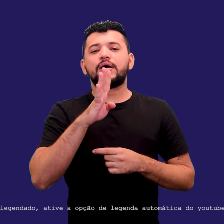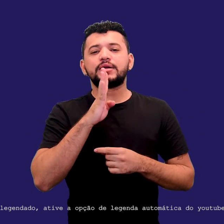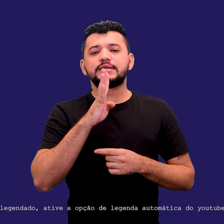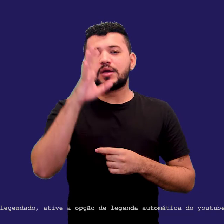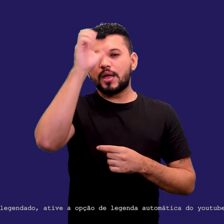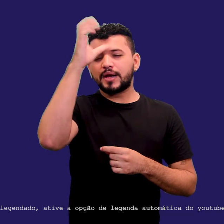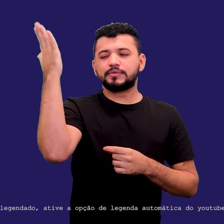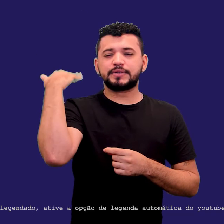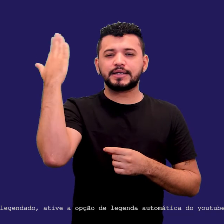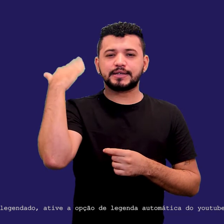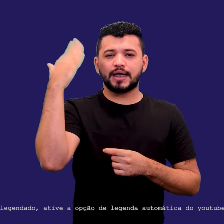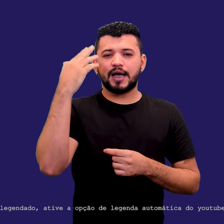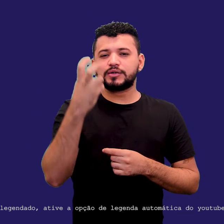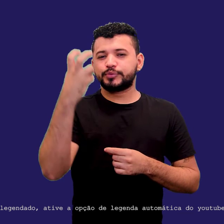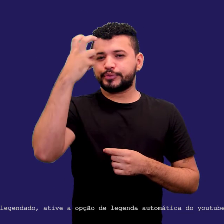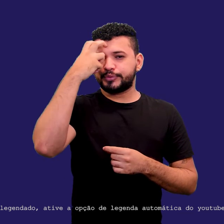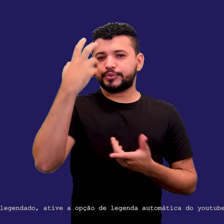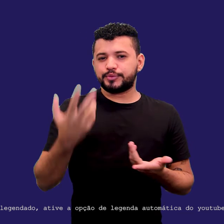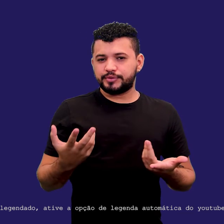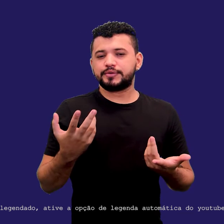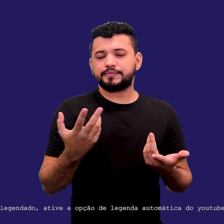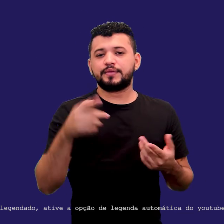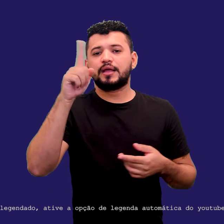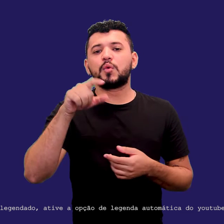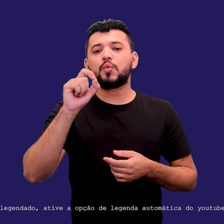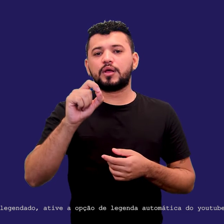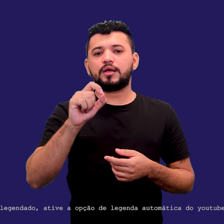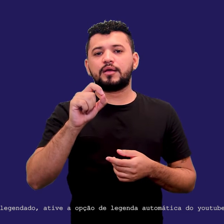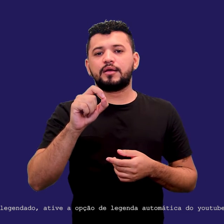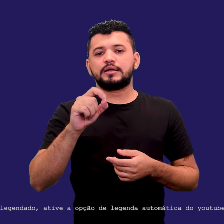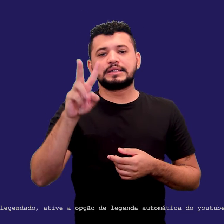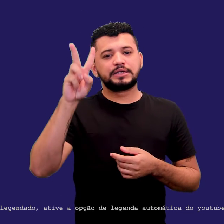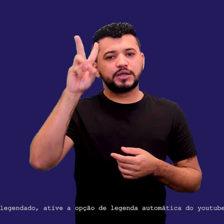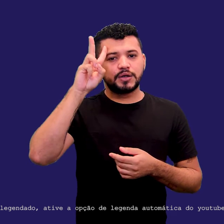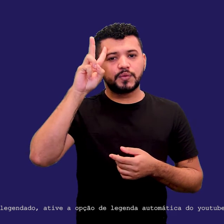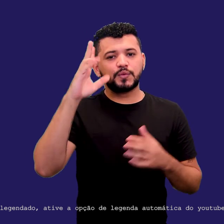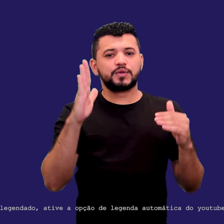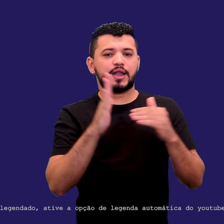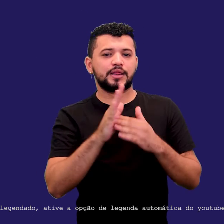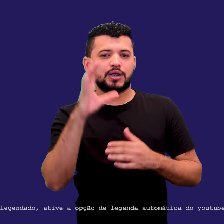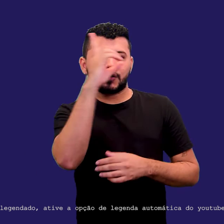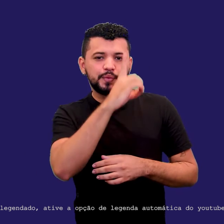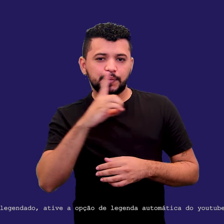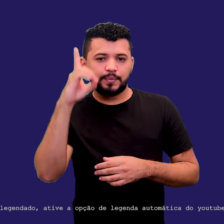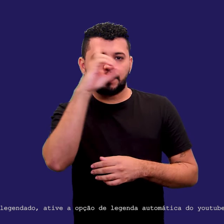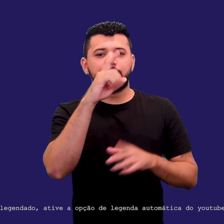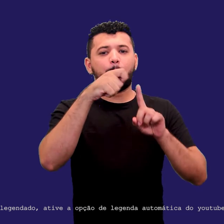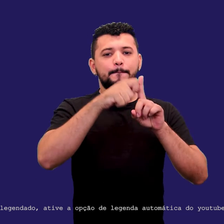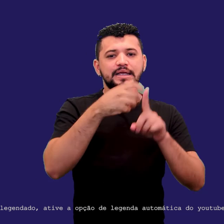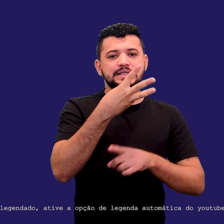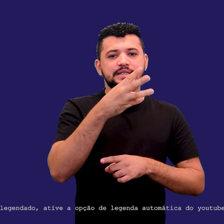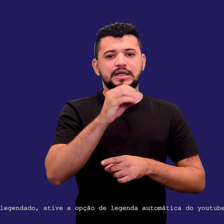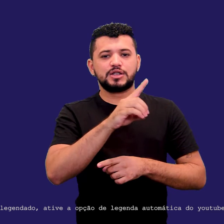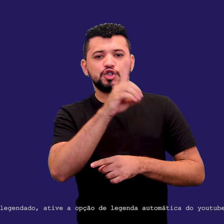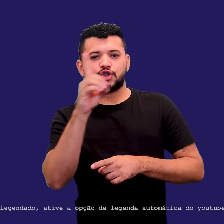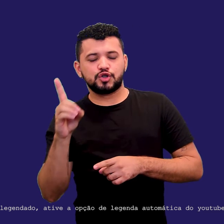gregoriano, que é esse calendário, que tem de segunda, domingo, e o mês tem 30 dias, o ano tem